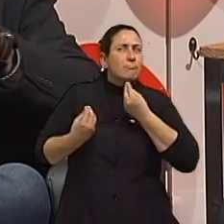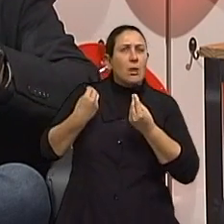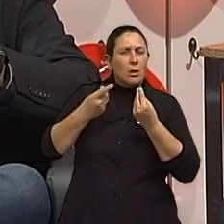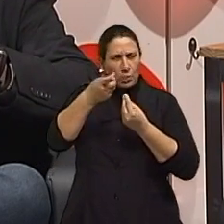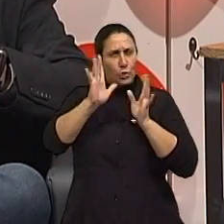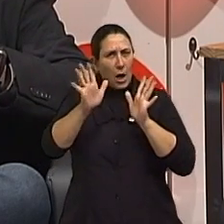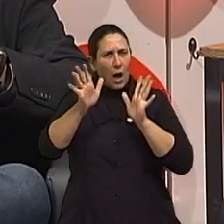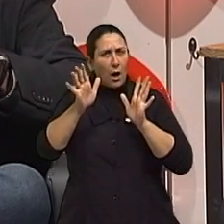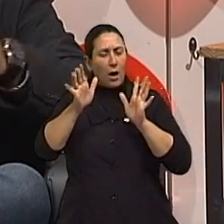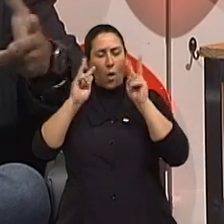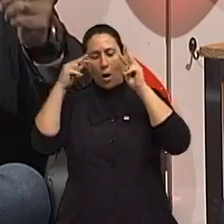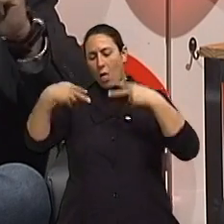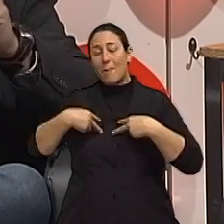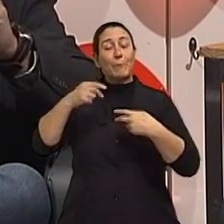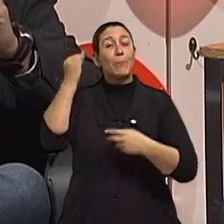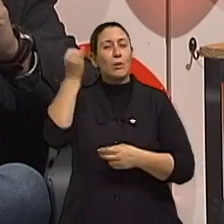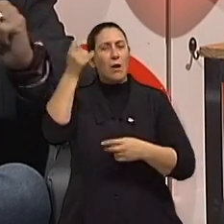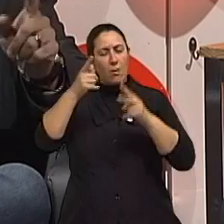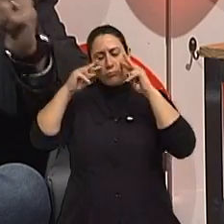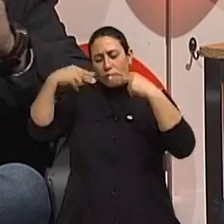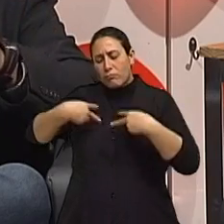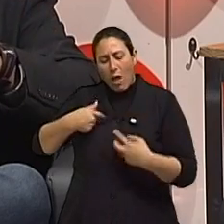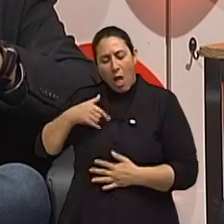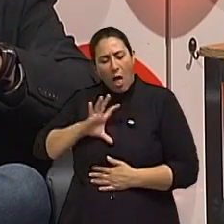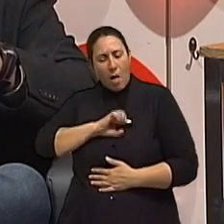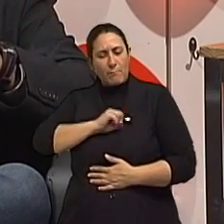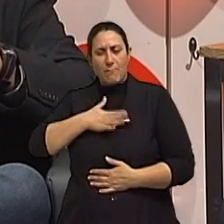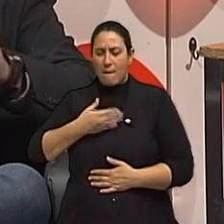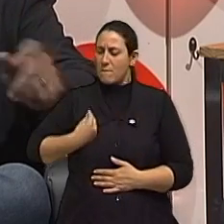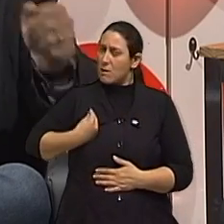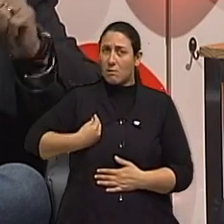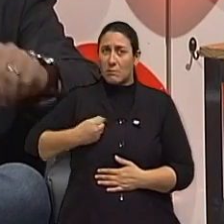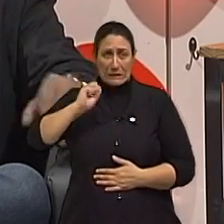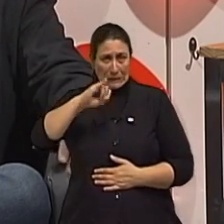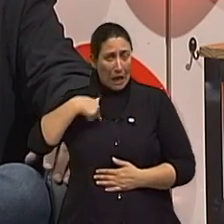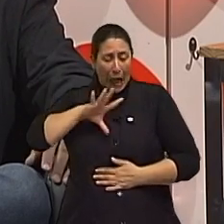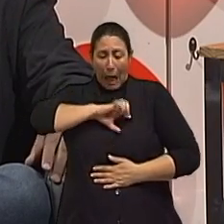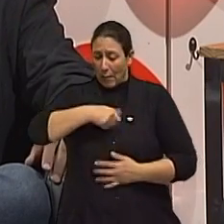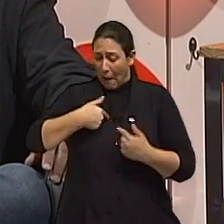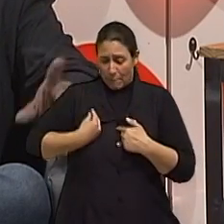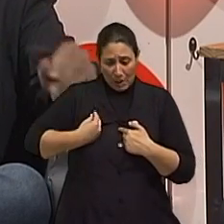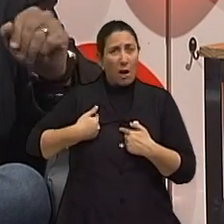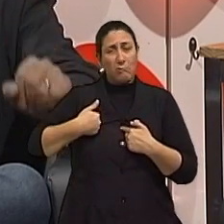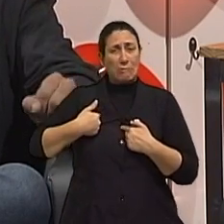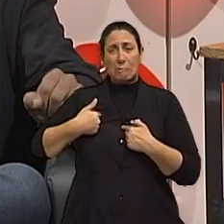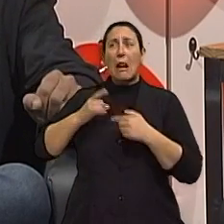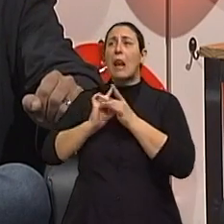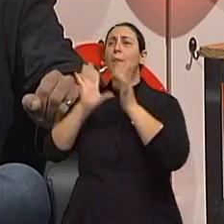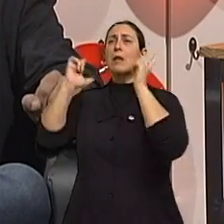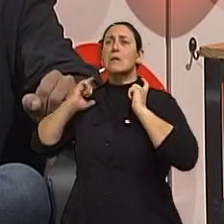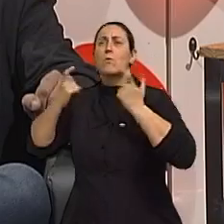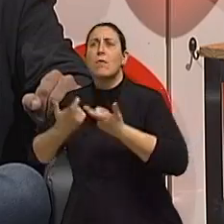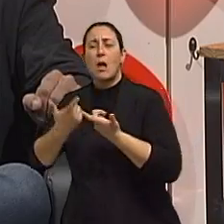enamorou pela vida hoje? Eu acho que essa é a pergunta. A pessoa que não está enamorada pela vida não está disponível para a sexualidade, principalmente na